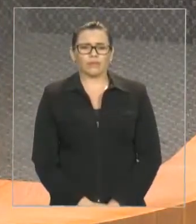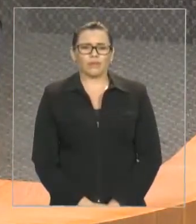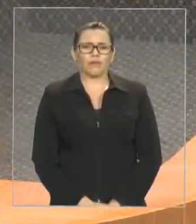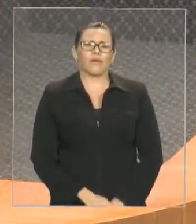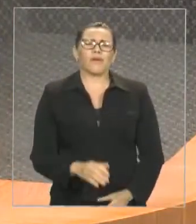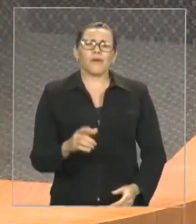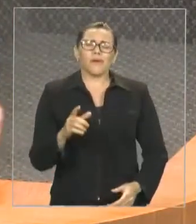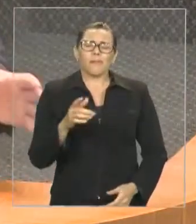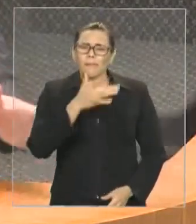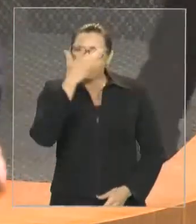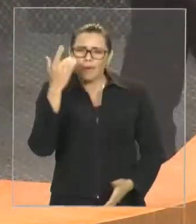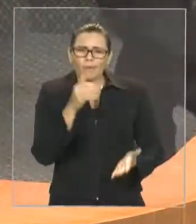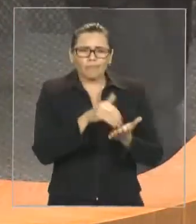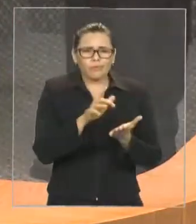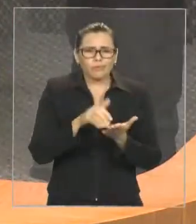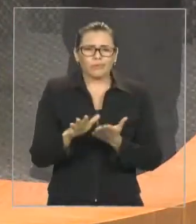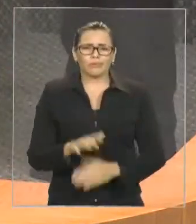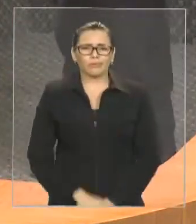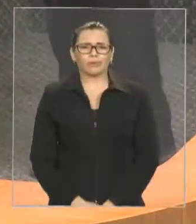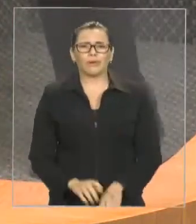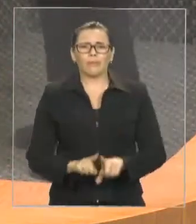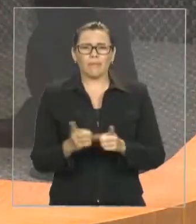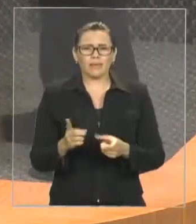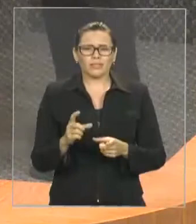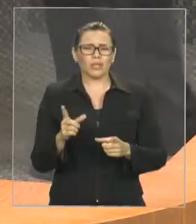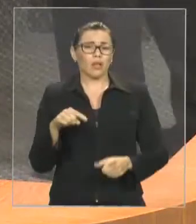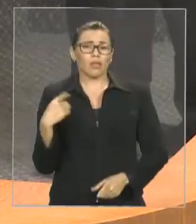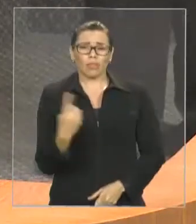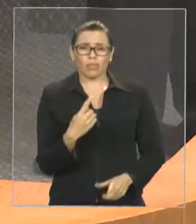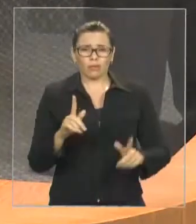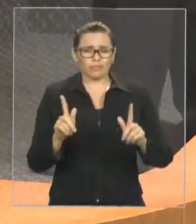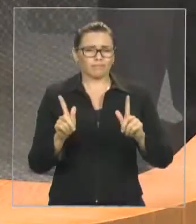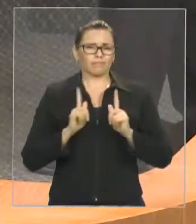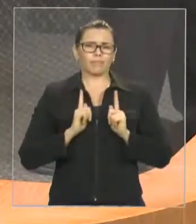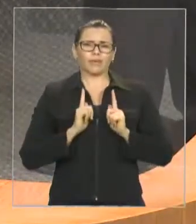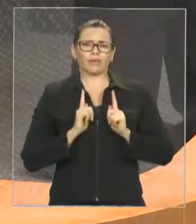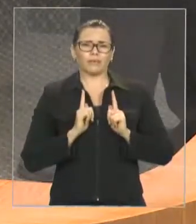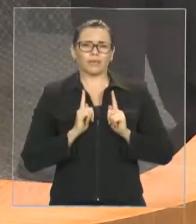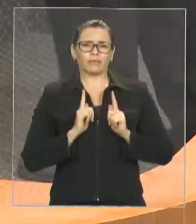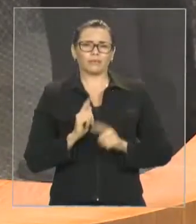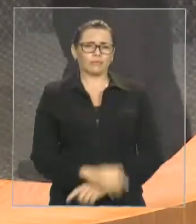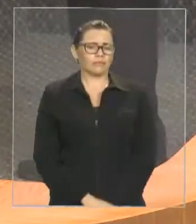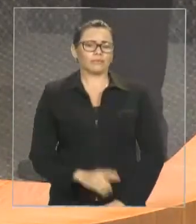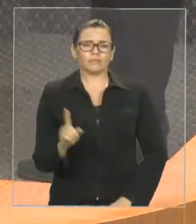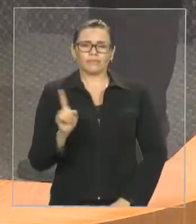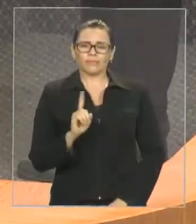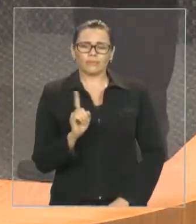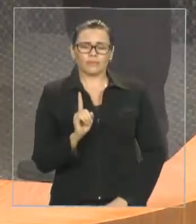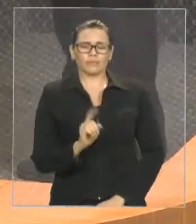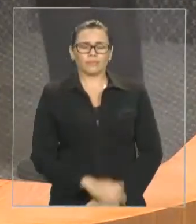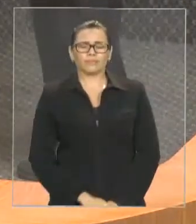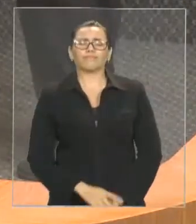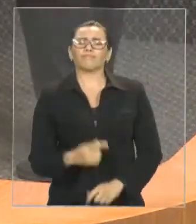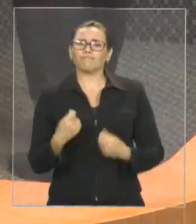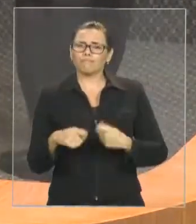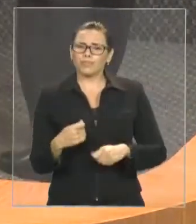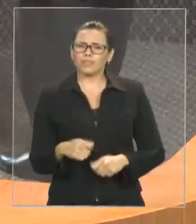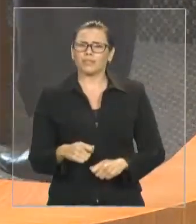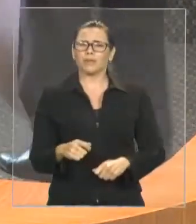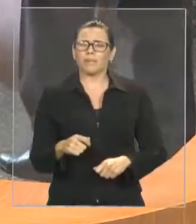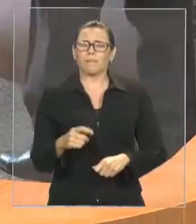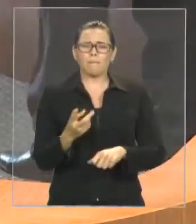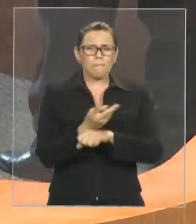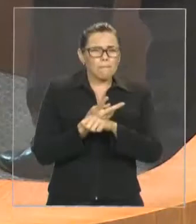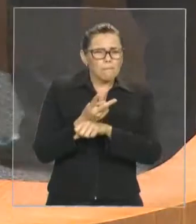aceitarmos explicações só por causa da crise. Nós temos que buscar os motivos disso. E eu tenho certeza que com a participação